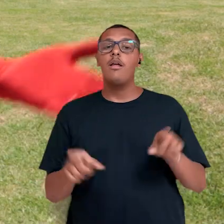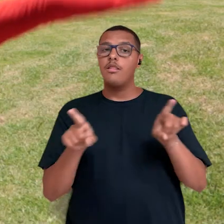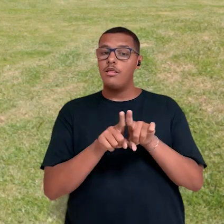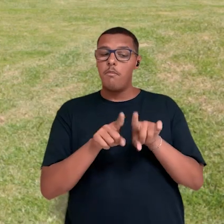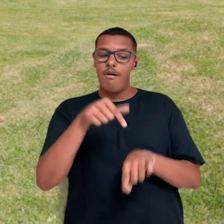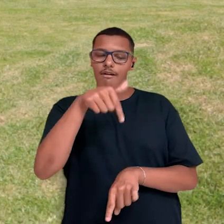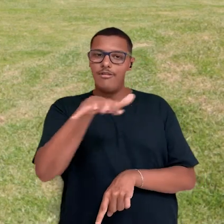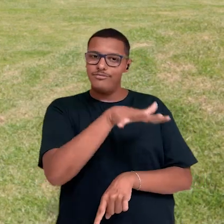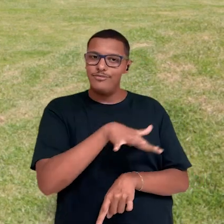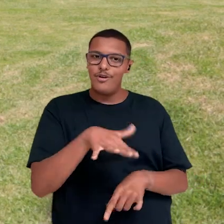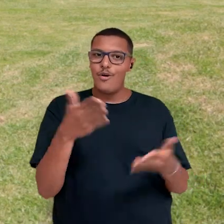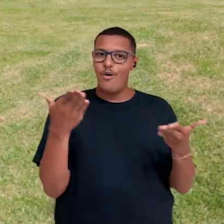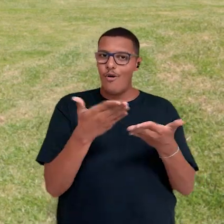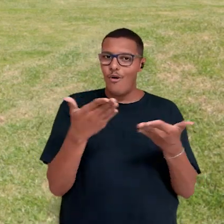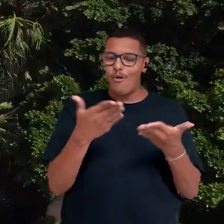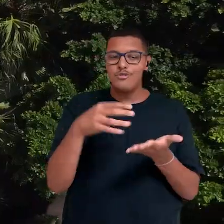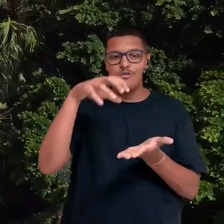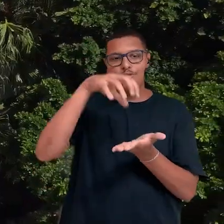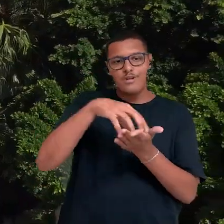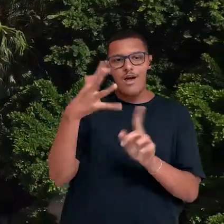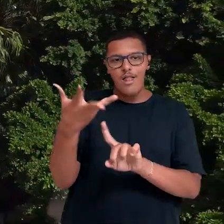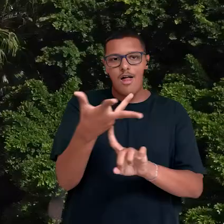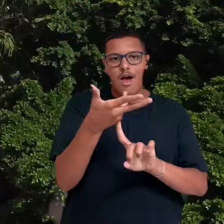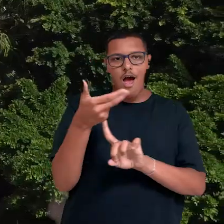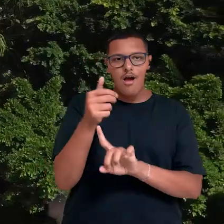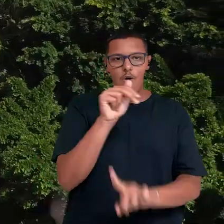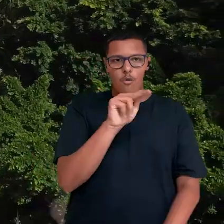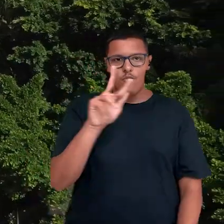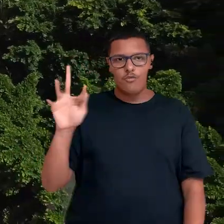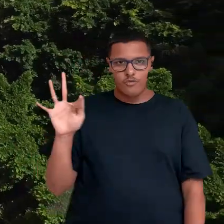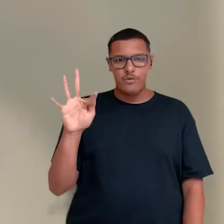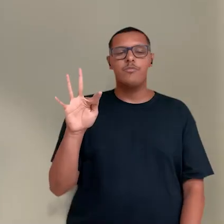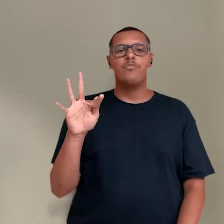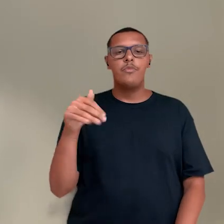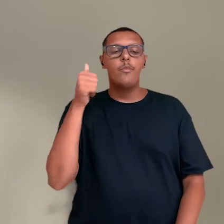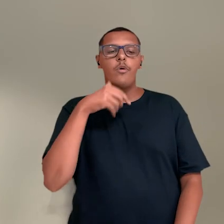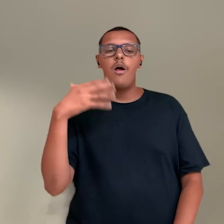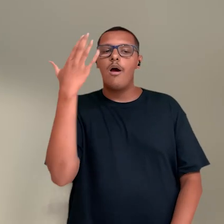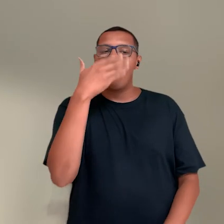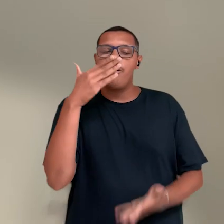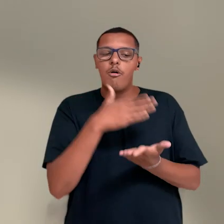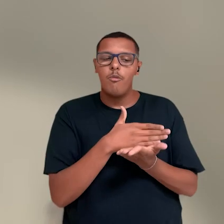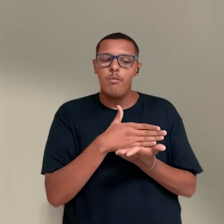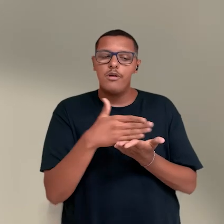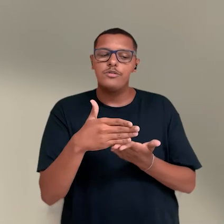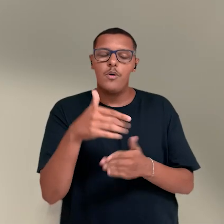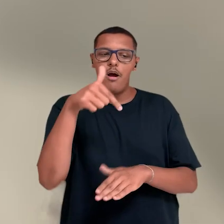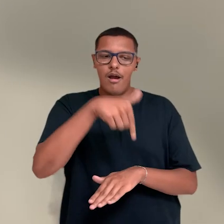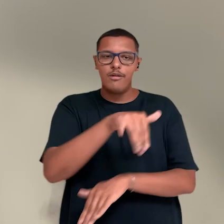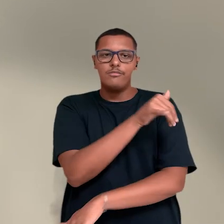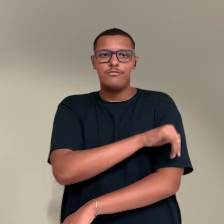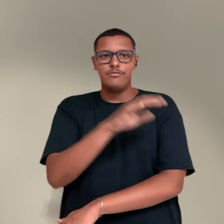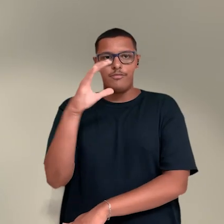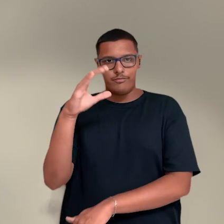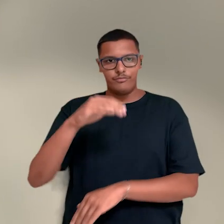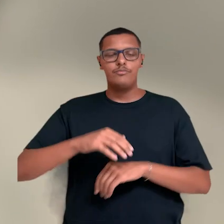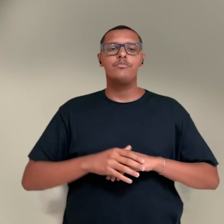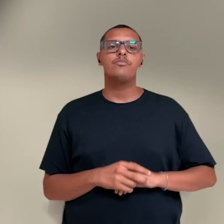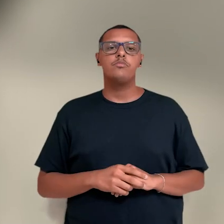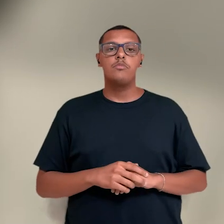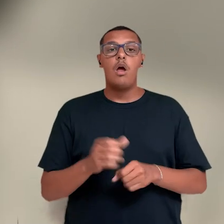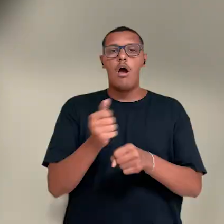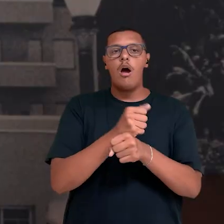E foi também aqui onde hoje se encontra o Centro de Artes da UF que Marlene começou a cantar quando chegou na cidade.